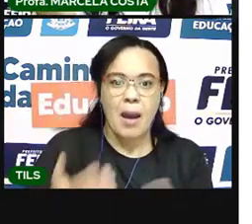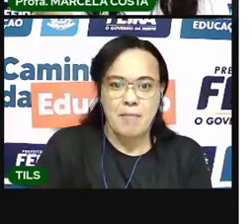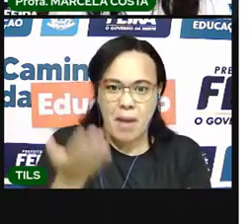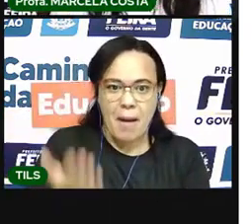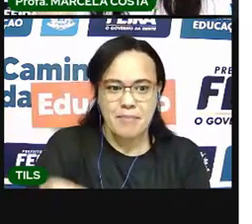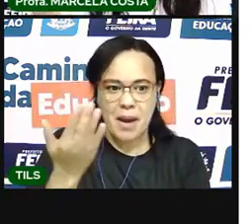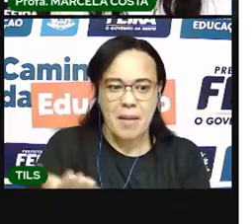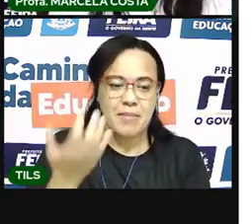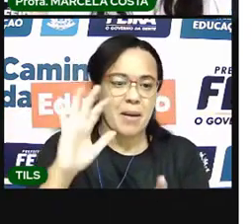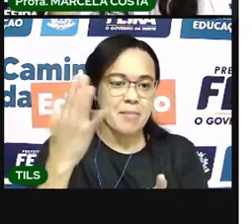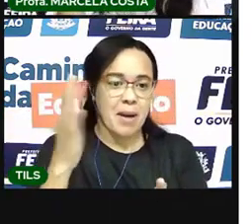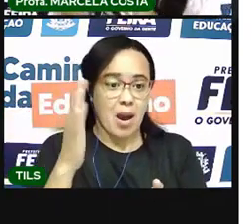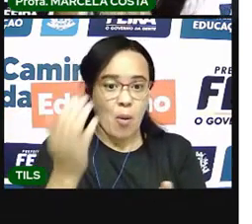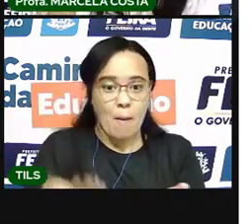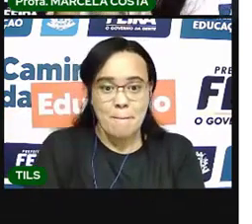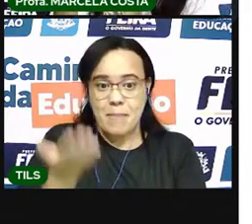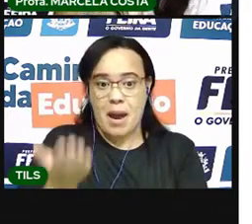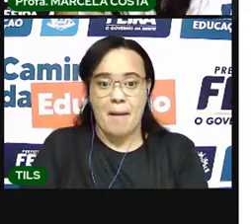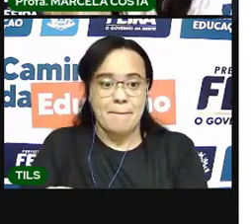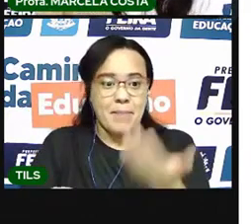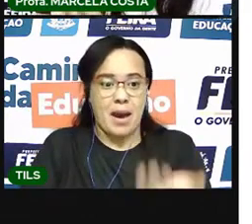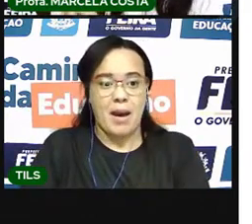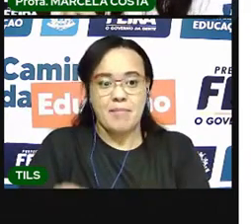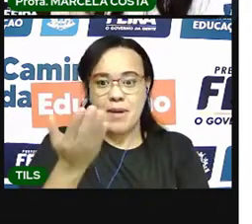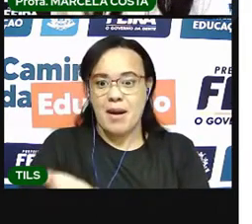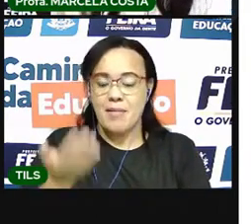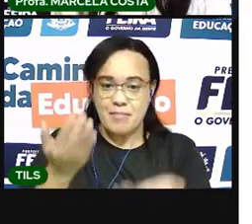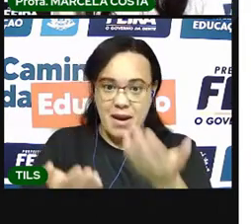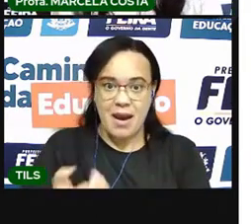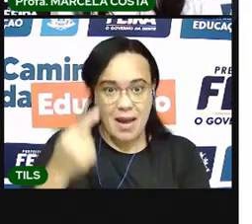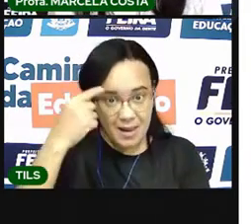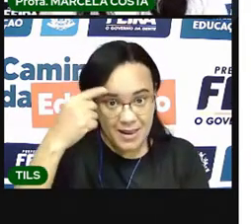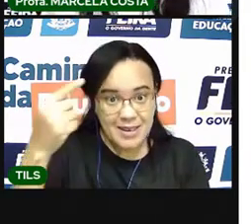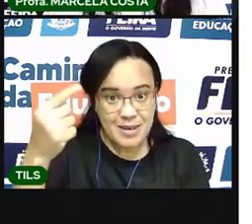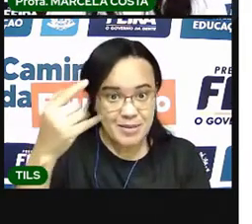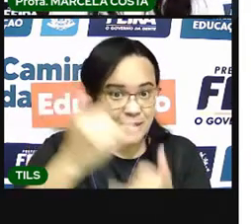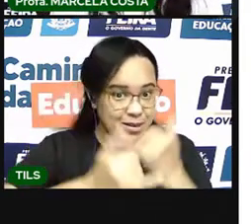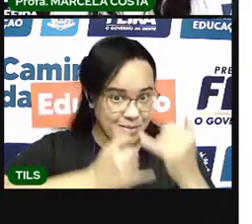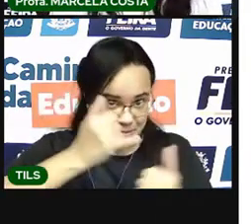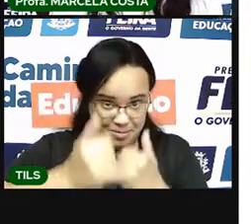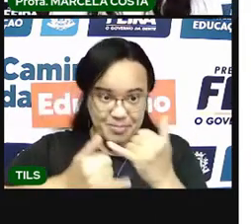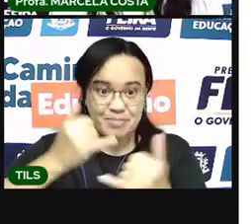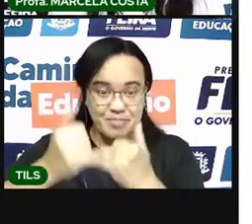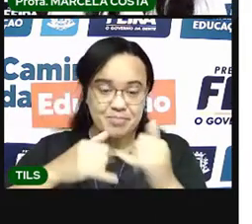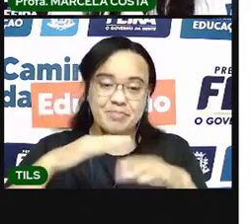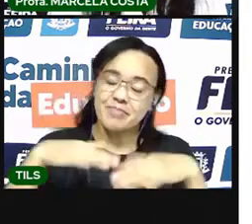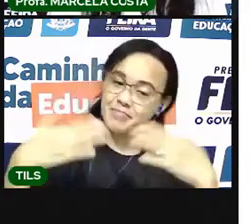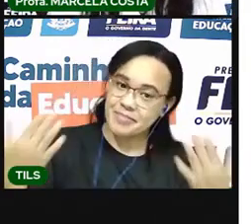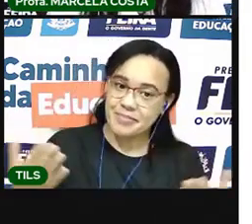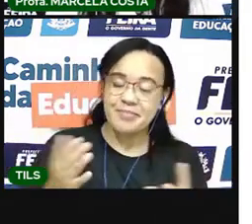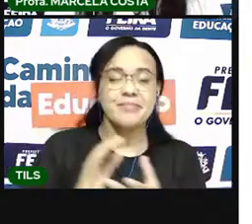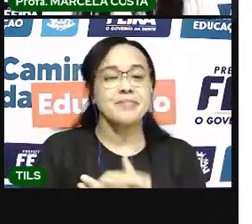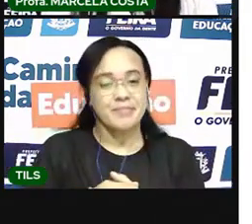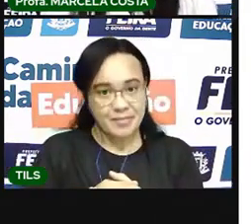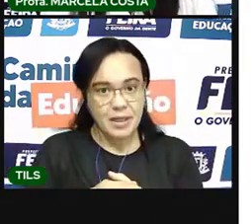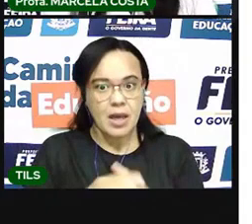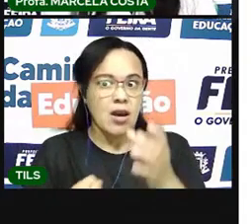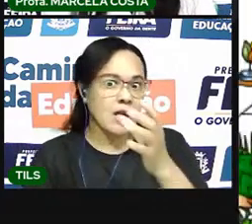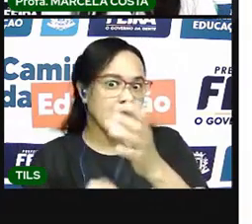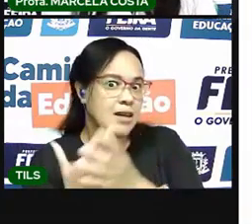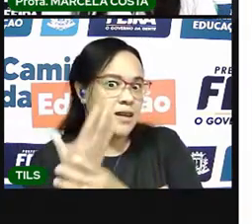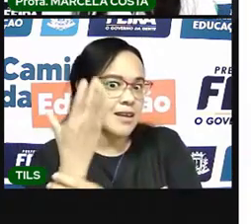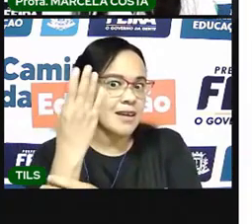Lembra que a peteca é aquele brinquedo que a gente vai jogando assim para cima, né? Então, ela foi criada pelos